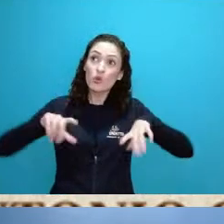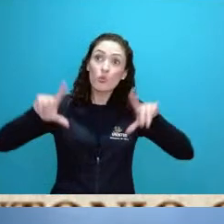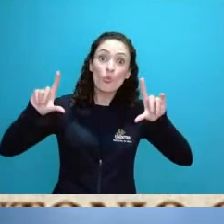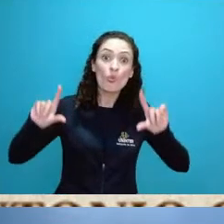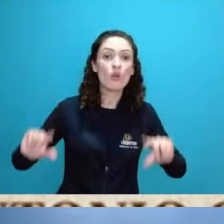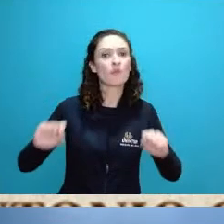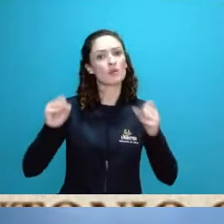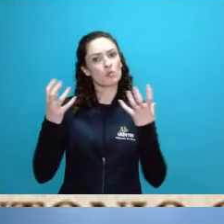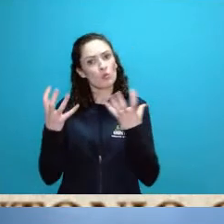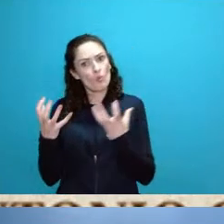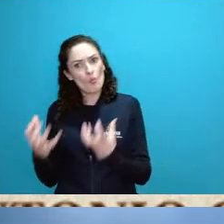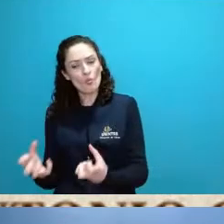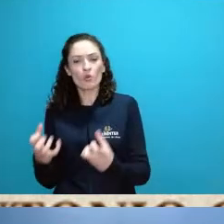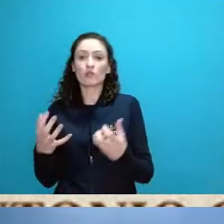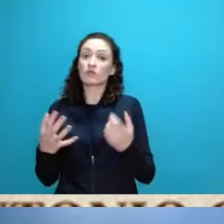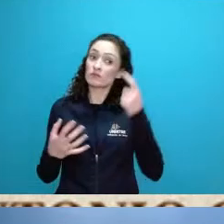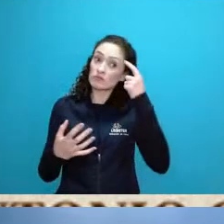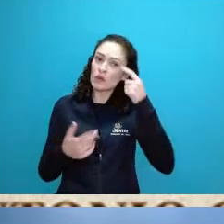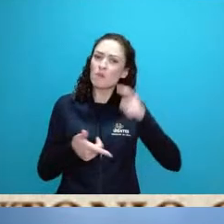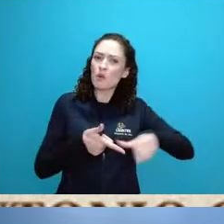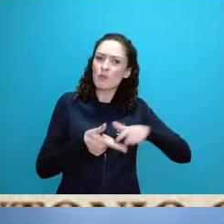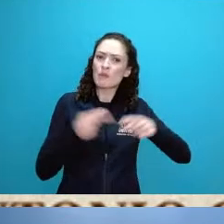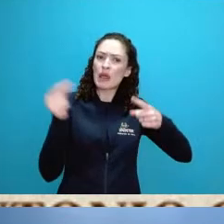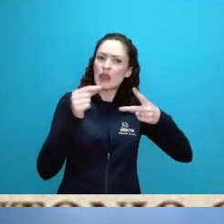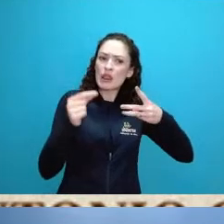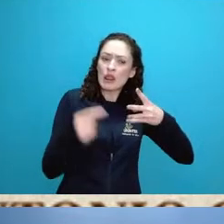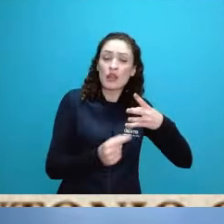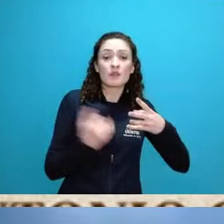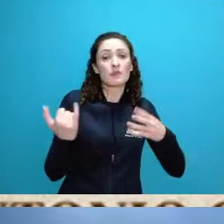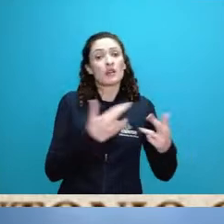devem ser levados em conta na gestão ambiental